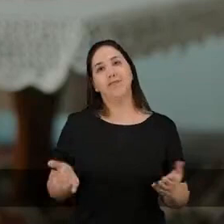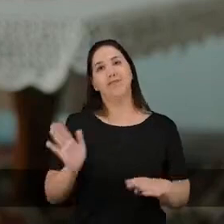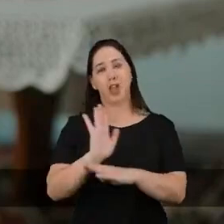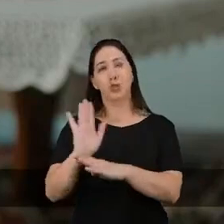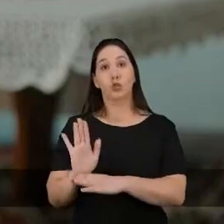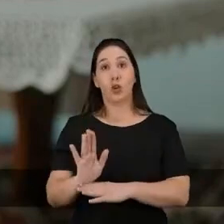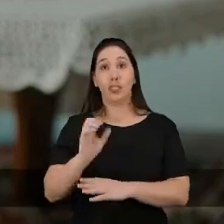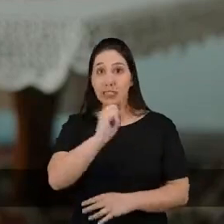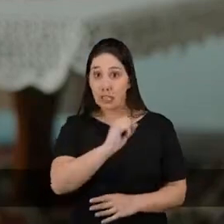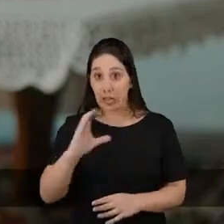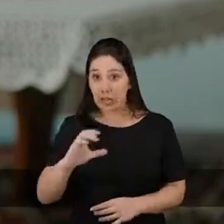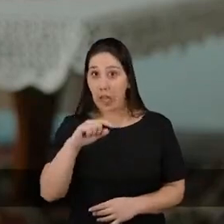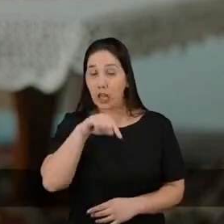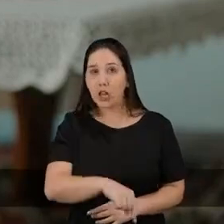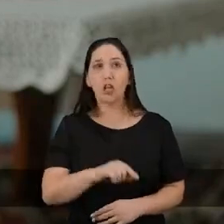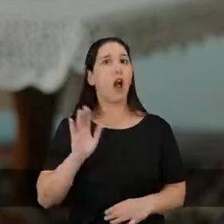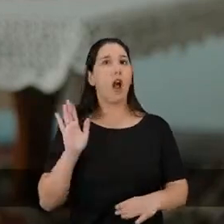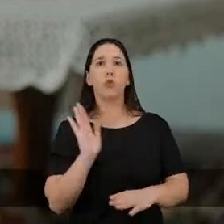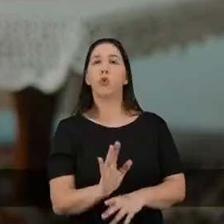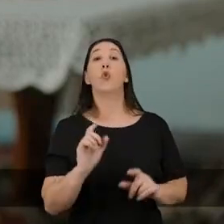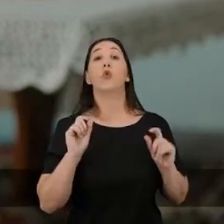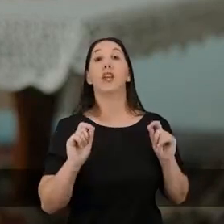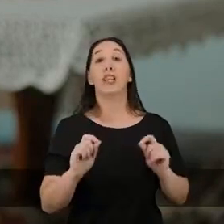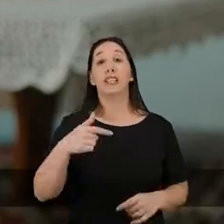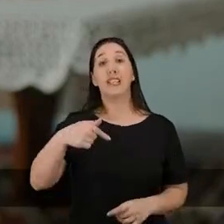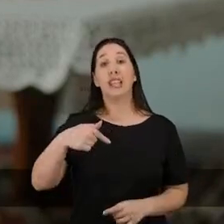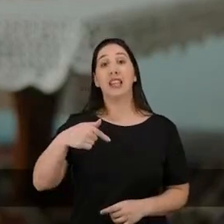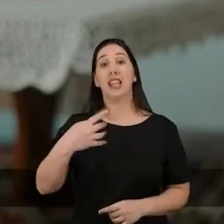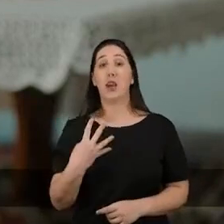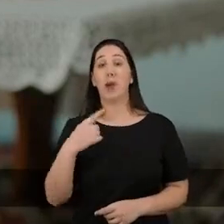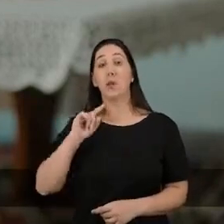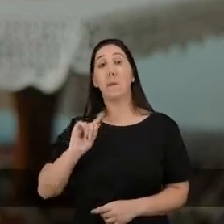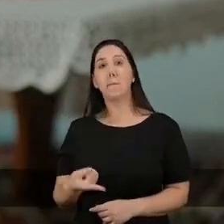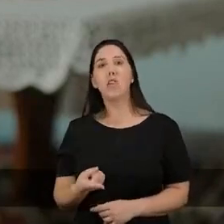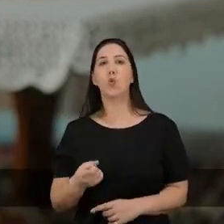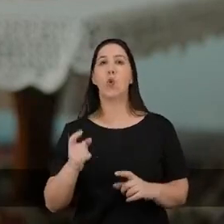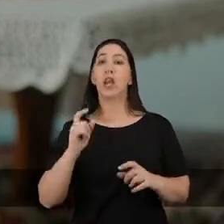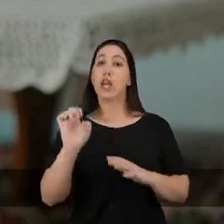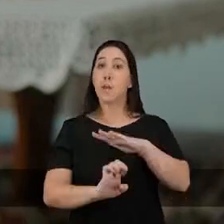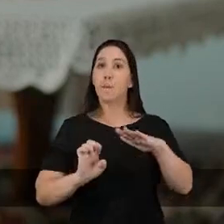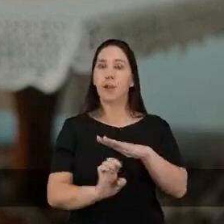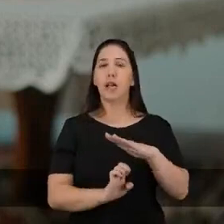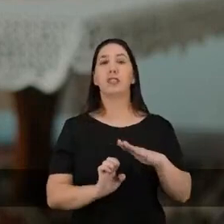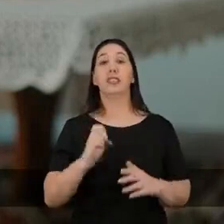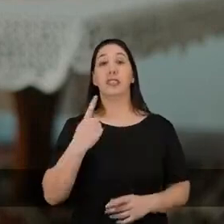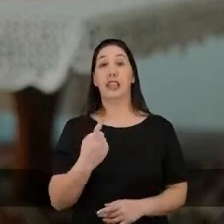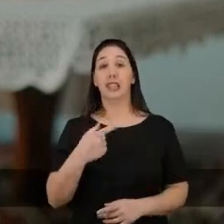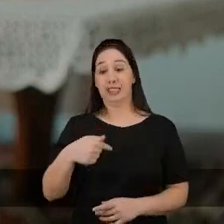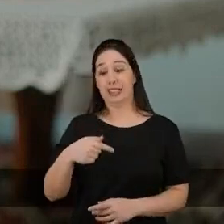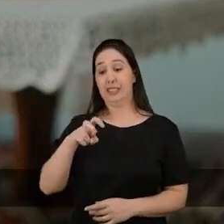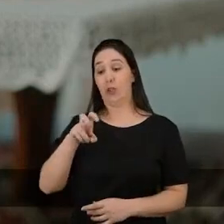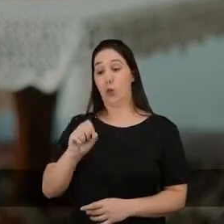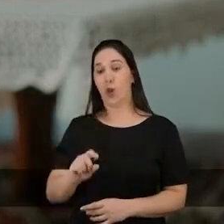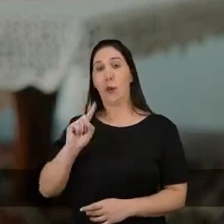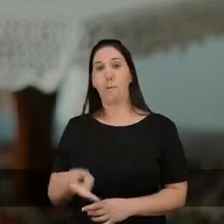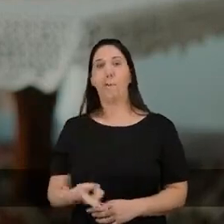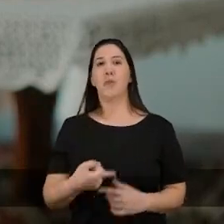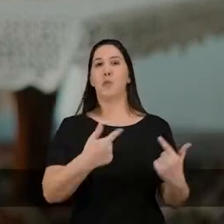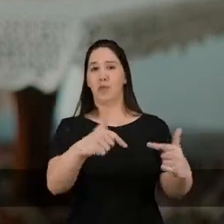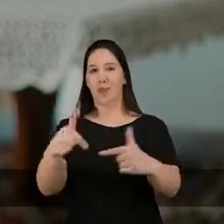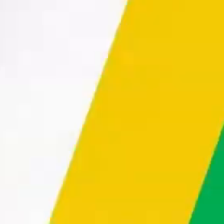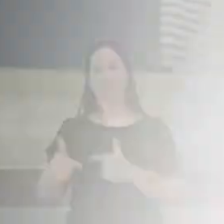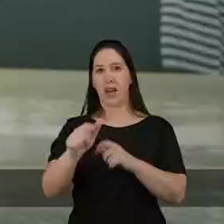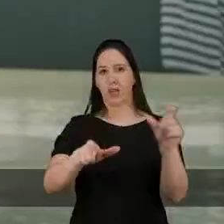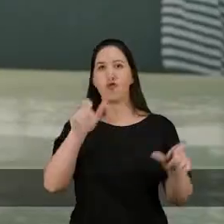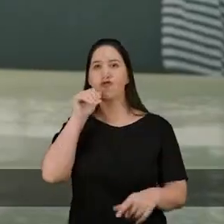Eu quero agradecer ao Jorginho Menno como essa lei que ele fez para ajudar muitos idosos, muita gente deficiente que não tem condições de ir